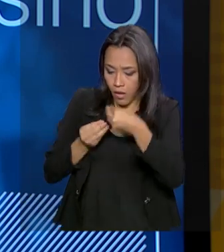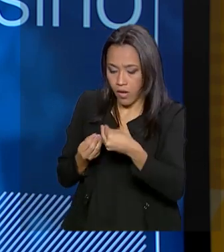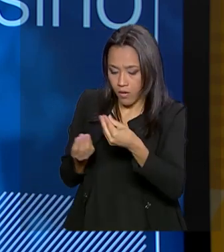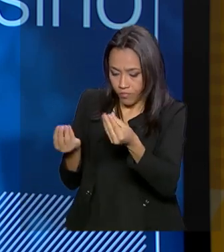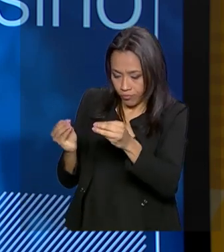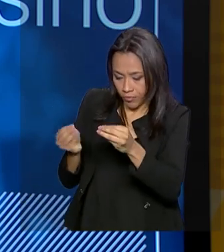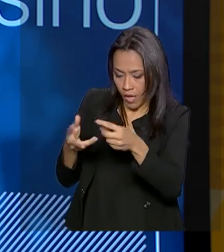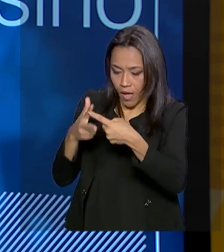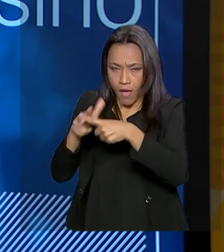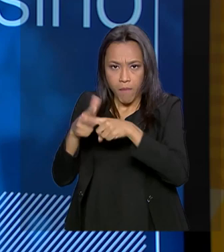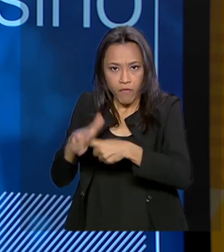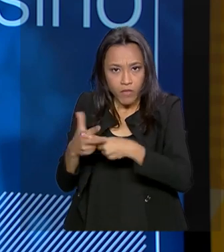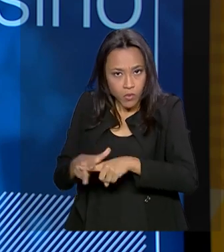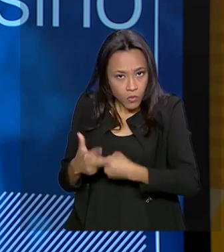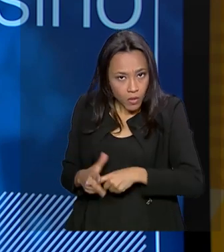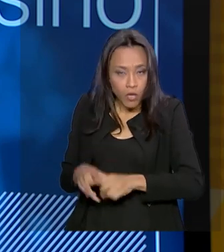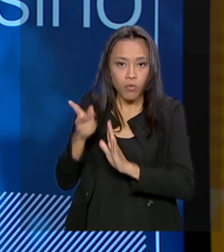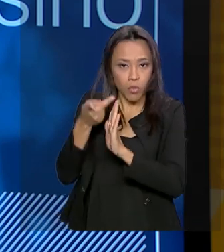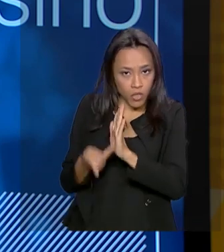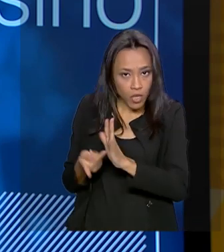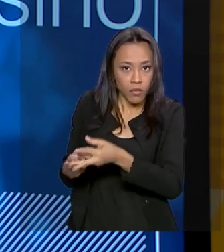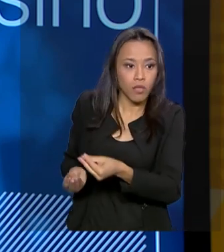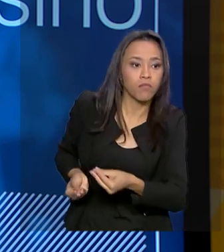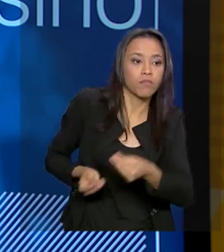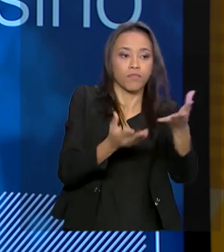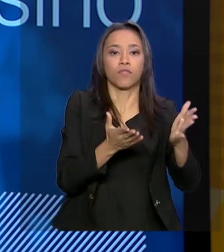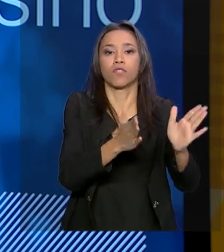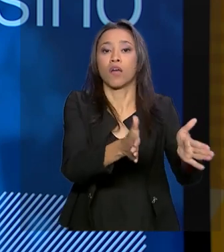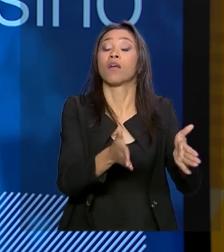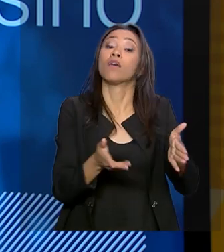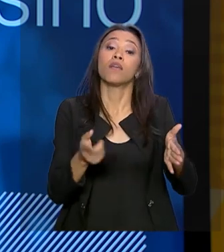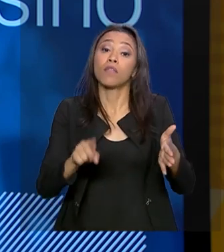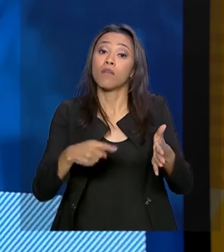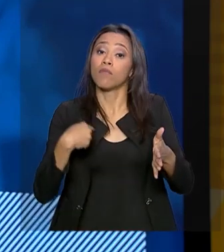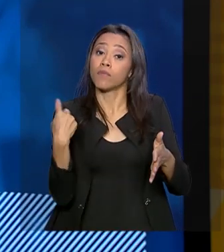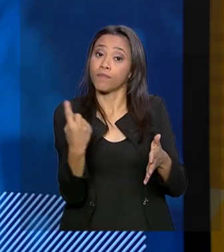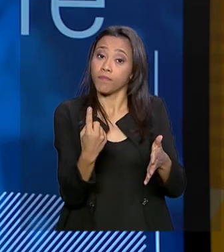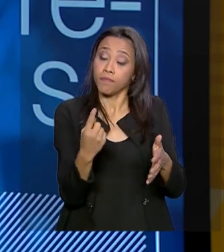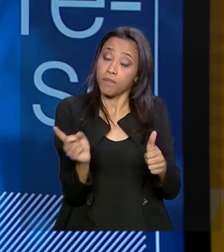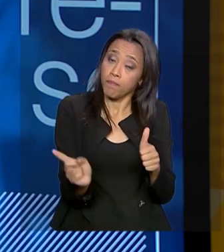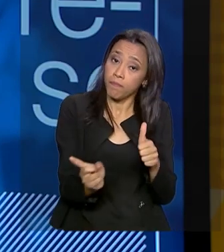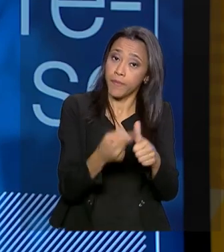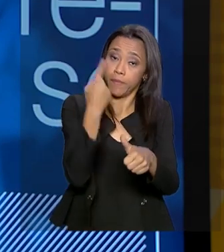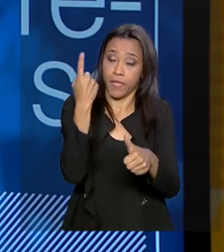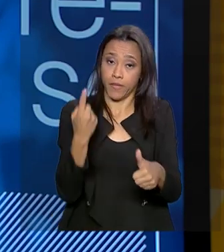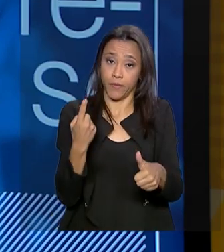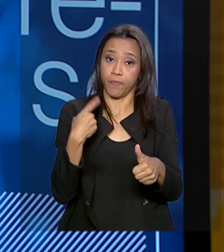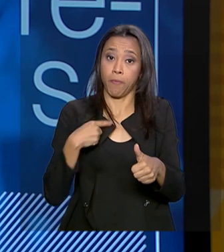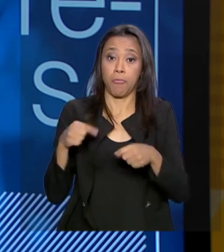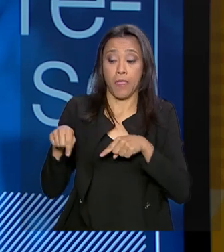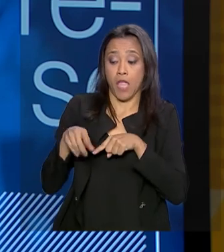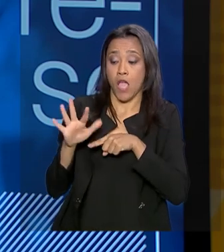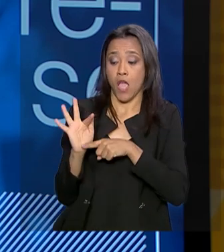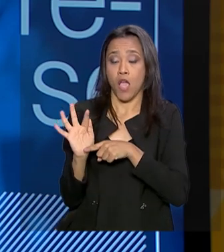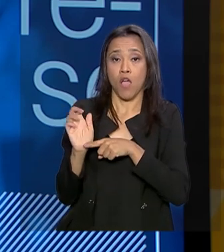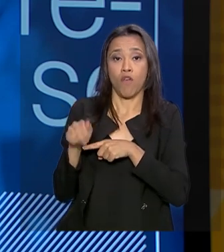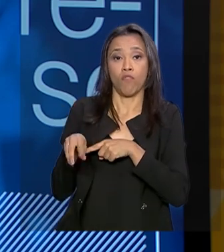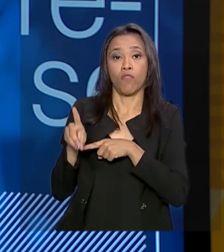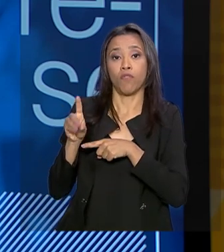anteprojeto que enviamos. E, acima de tudo, a pode adiantar que, primeiramente, fundações de apoio terão